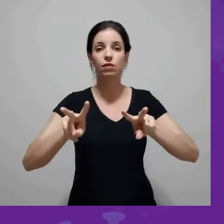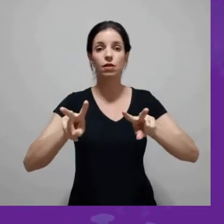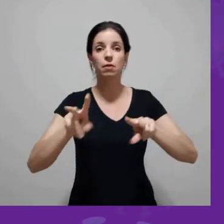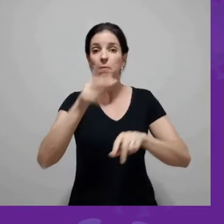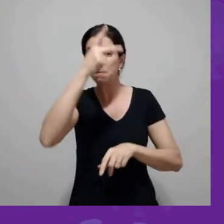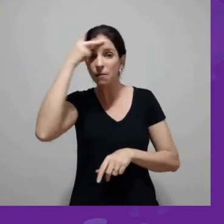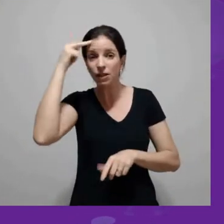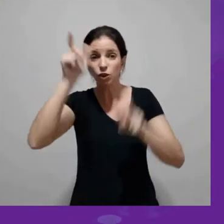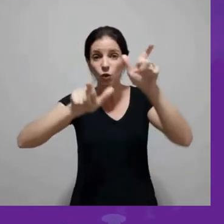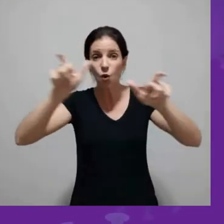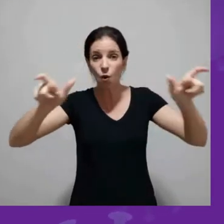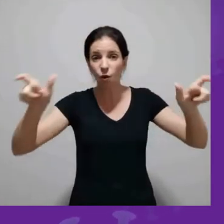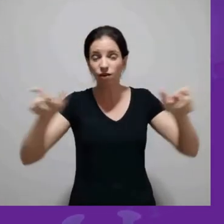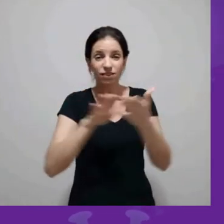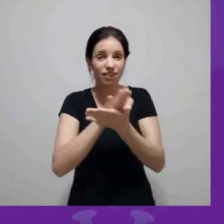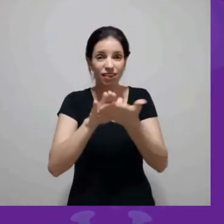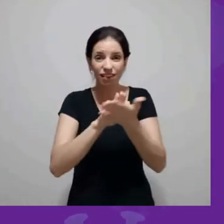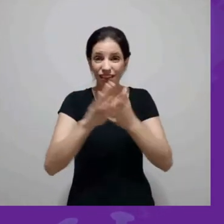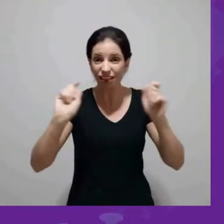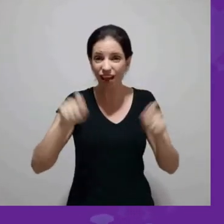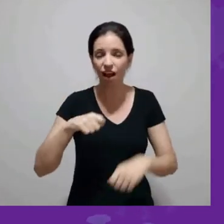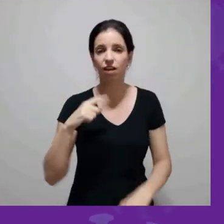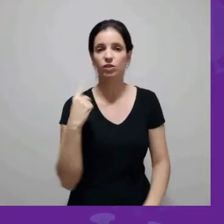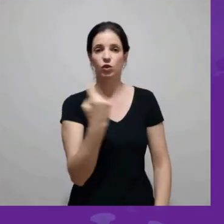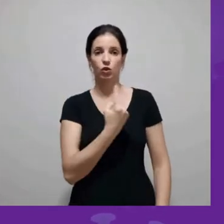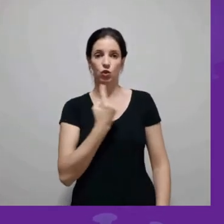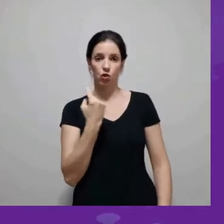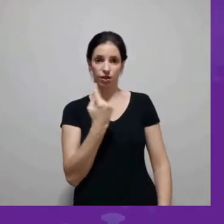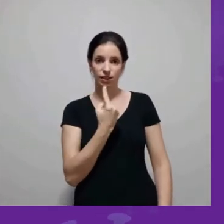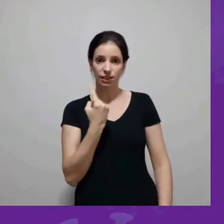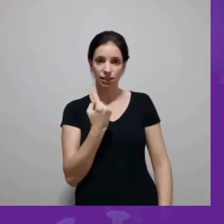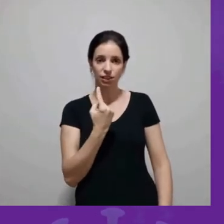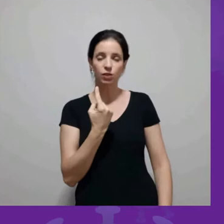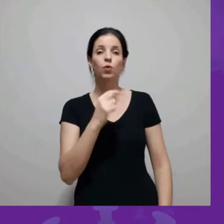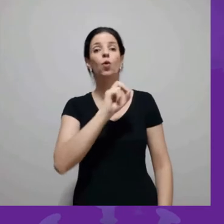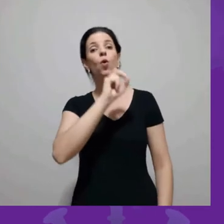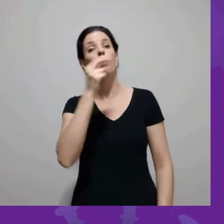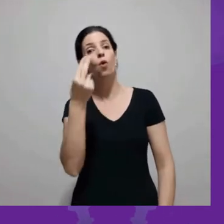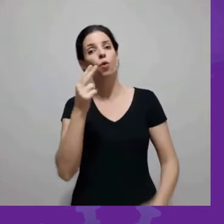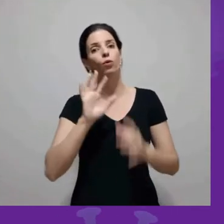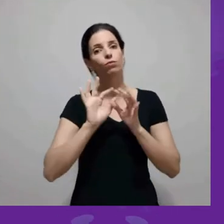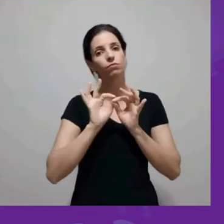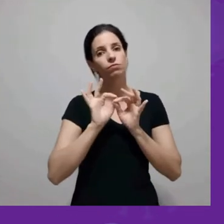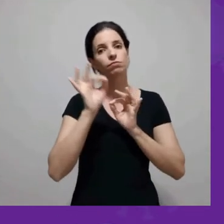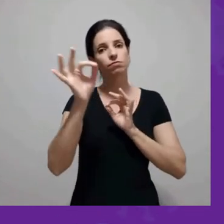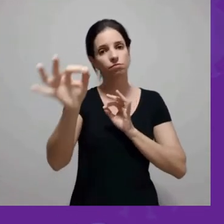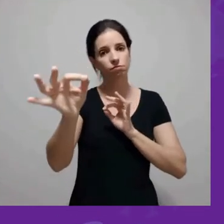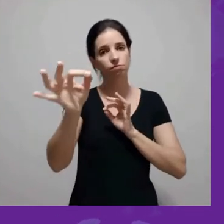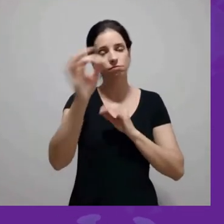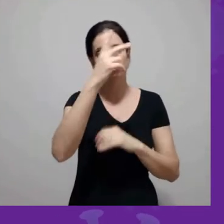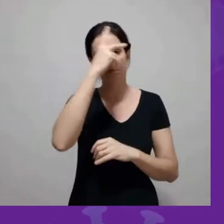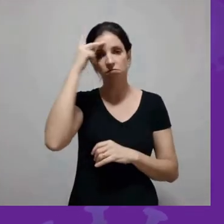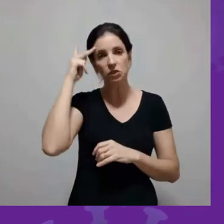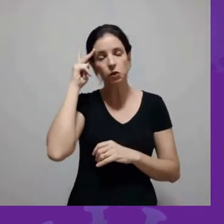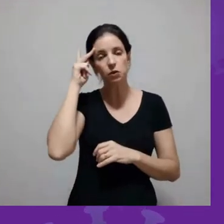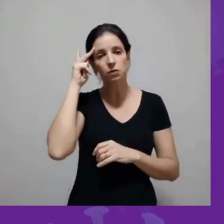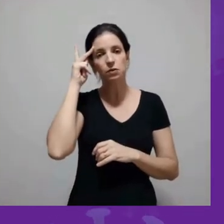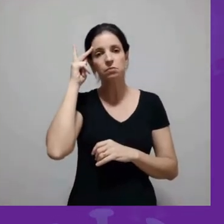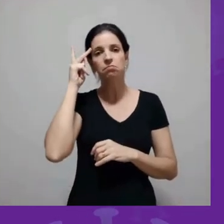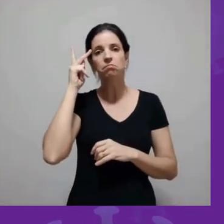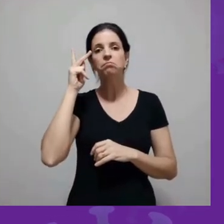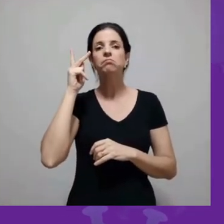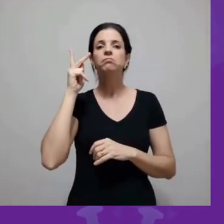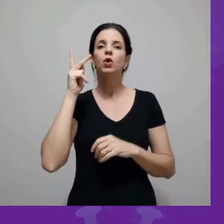e que não tenha outras pessoas para que ela possa ficar sozinha ou distante mesmo de outras